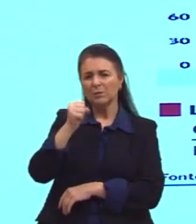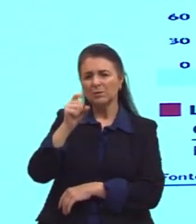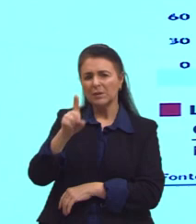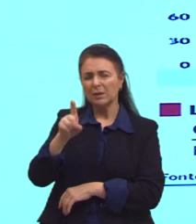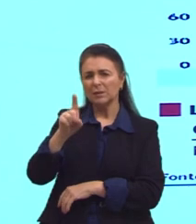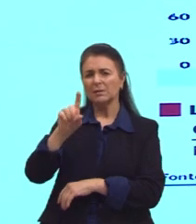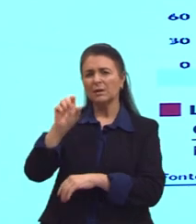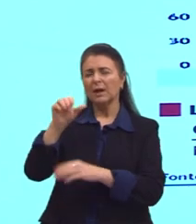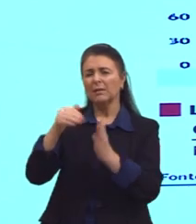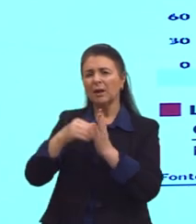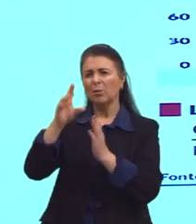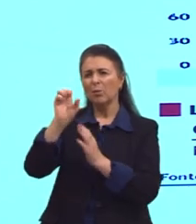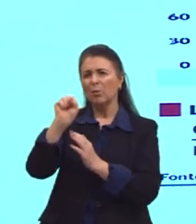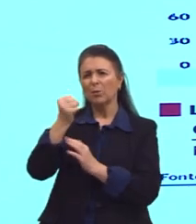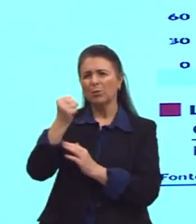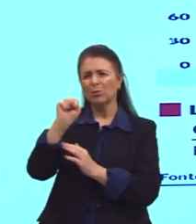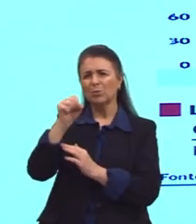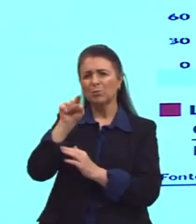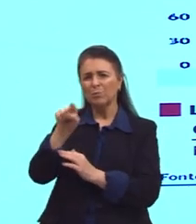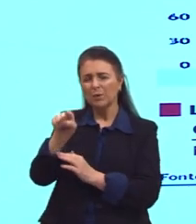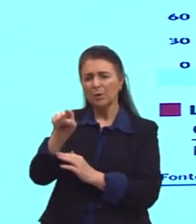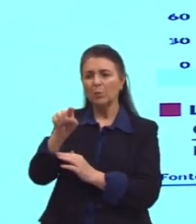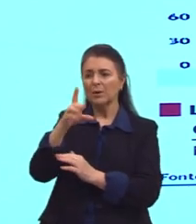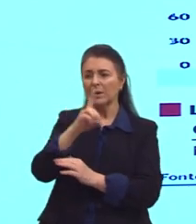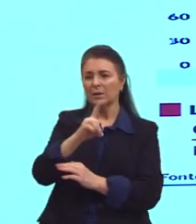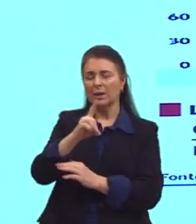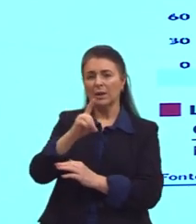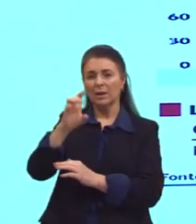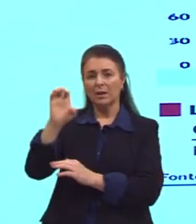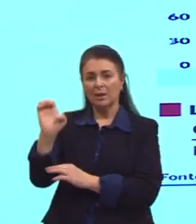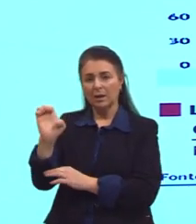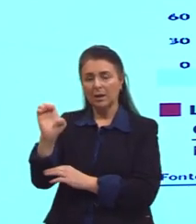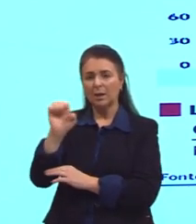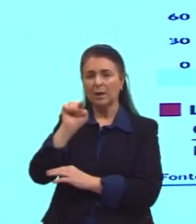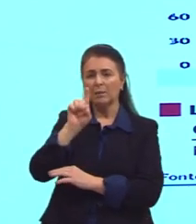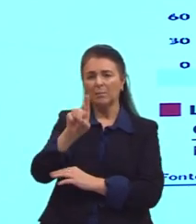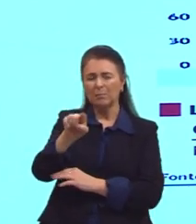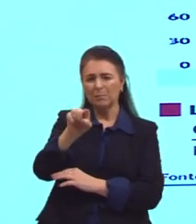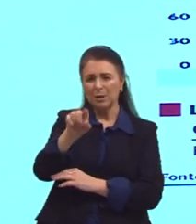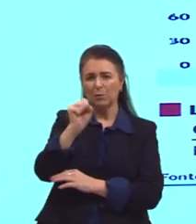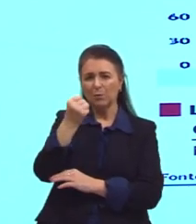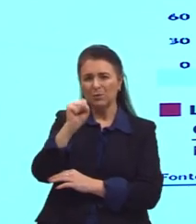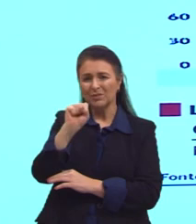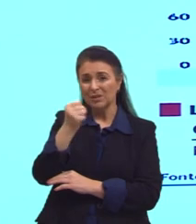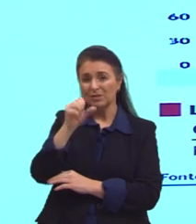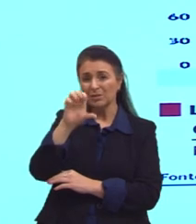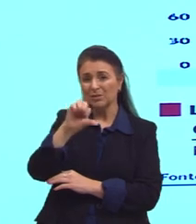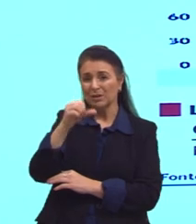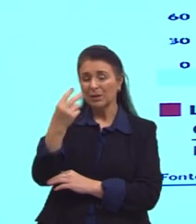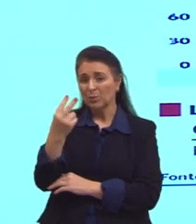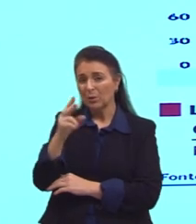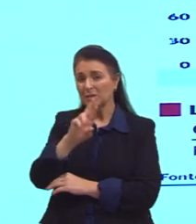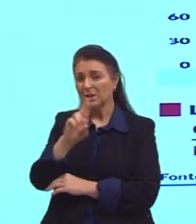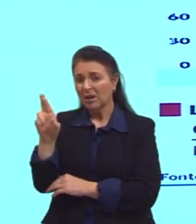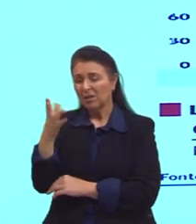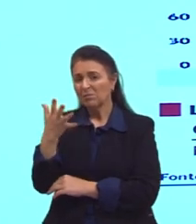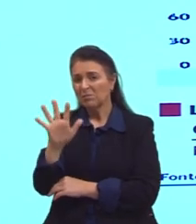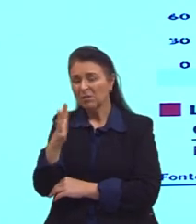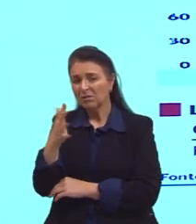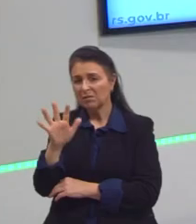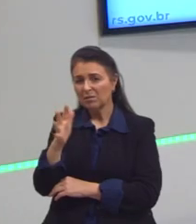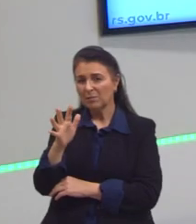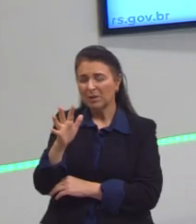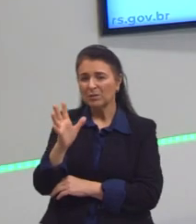.159. E classe D e E, entre R 1.892, são mais ou menos